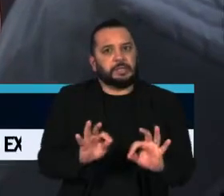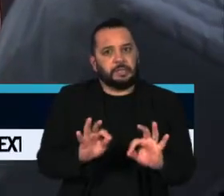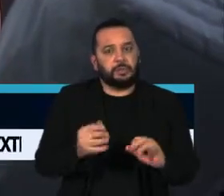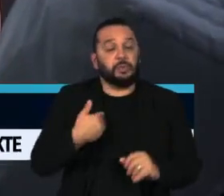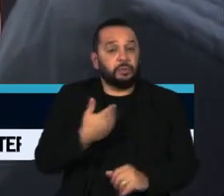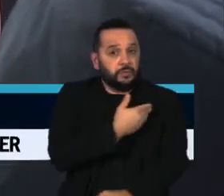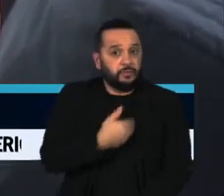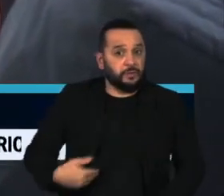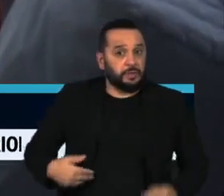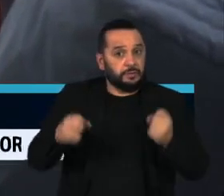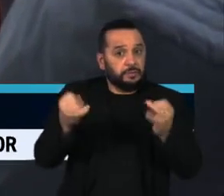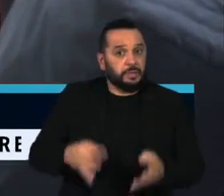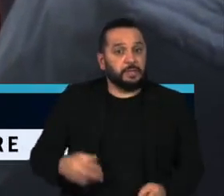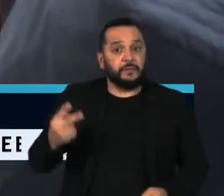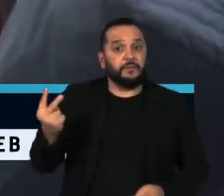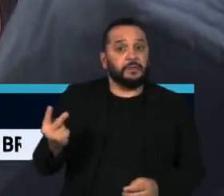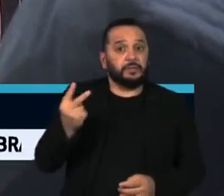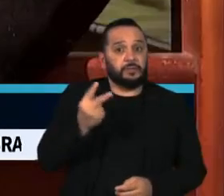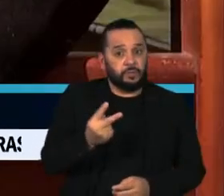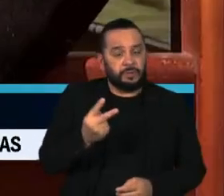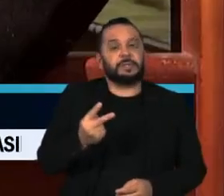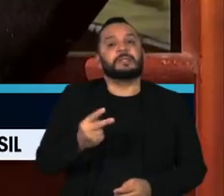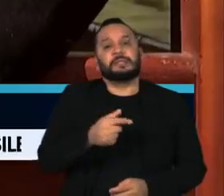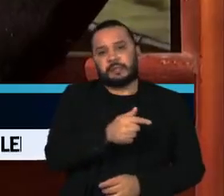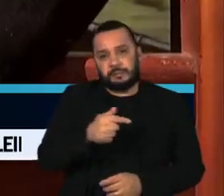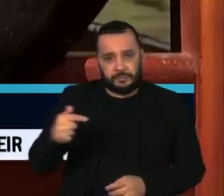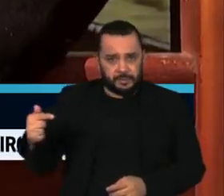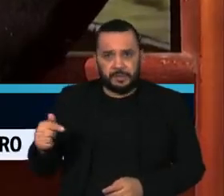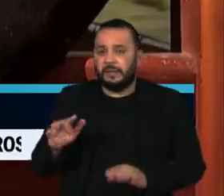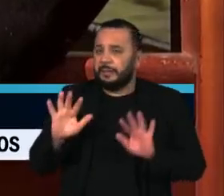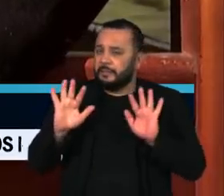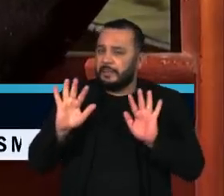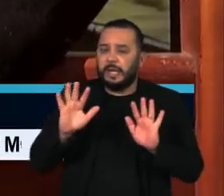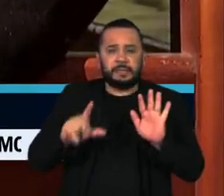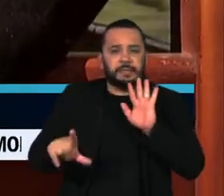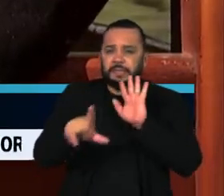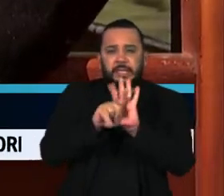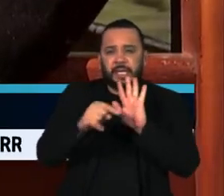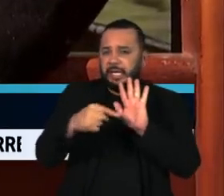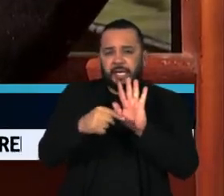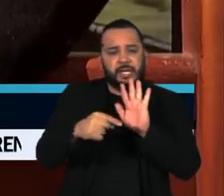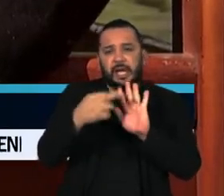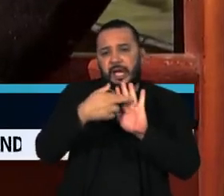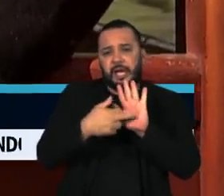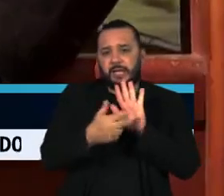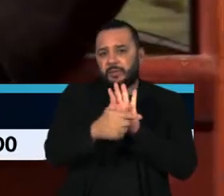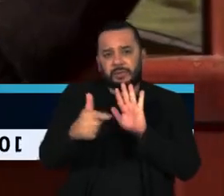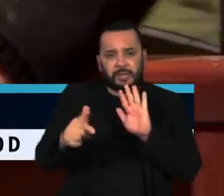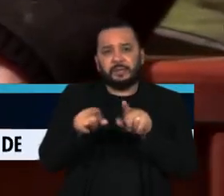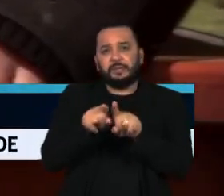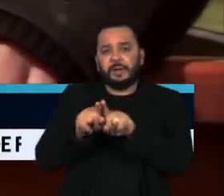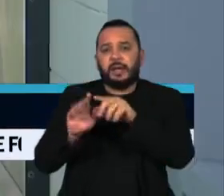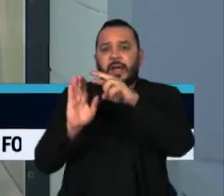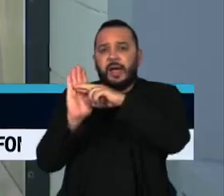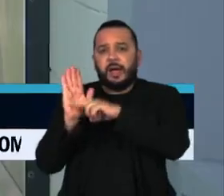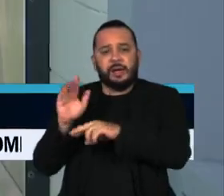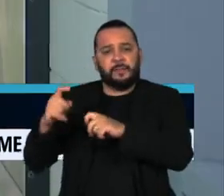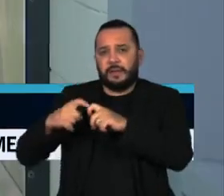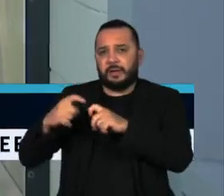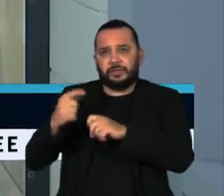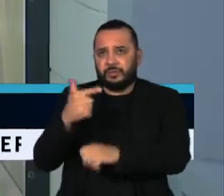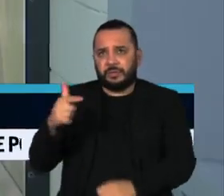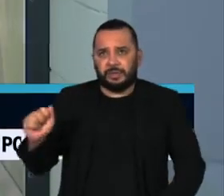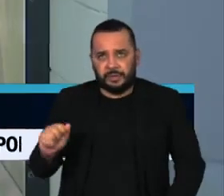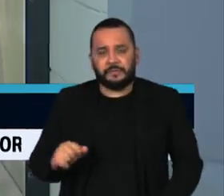governo 22 semanas, mas isso não tem embasamento na lei nem nos protocolos médicos. A Federação